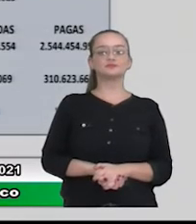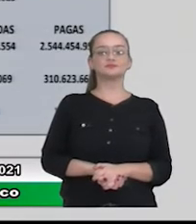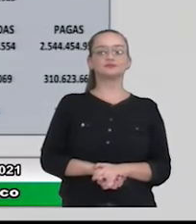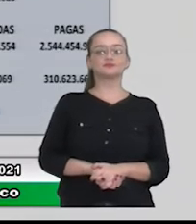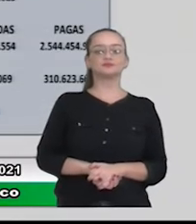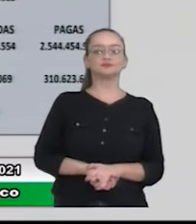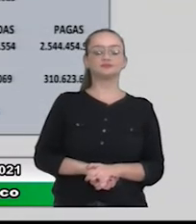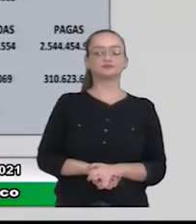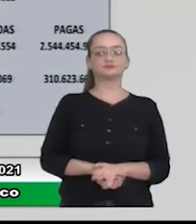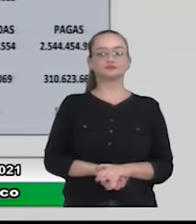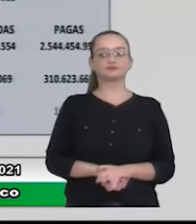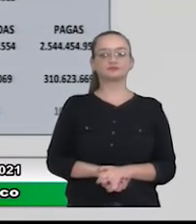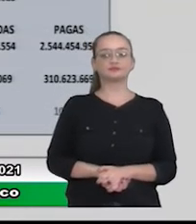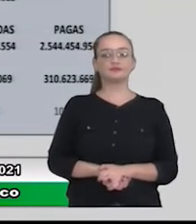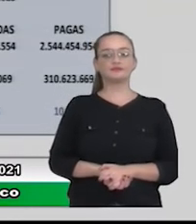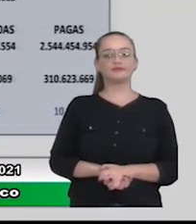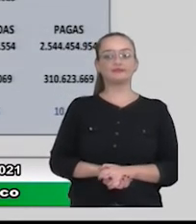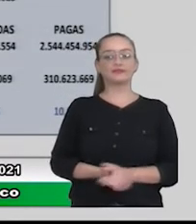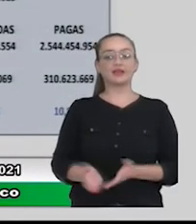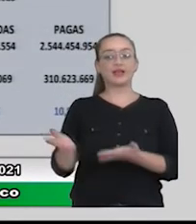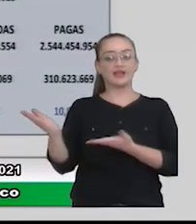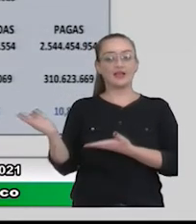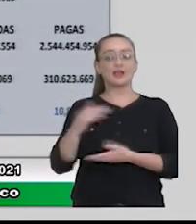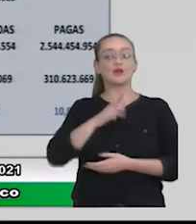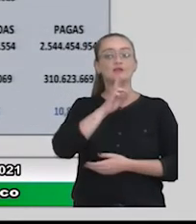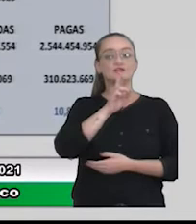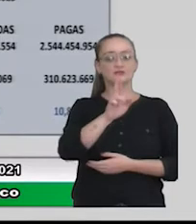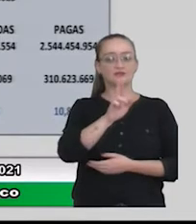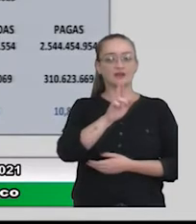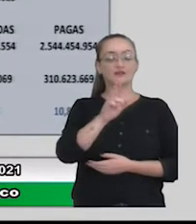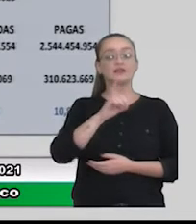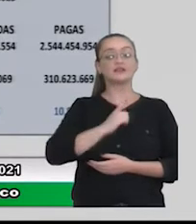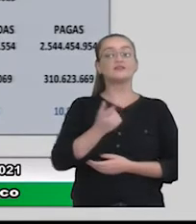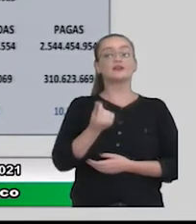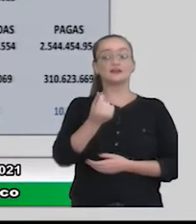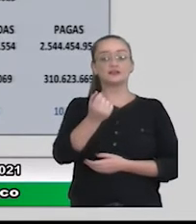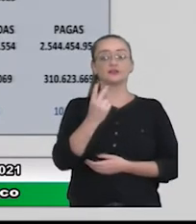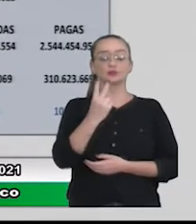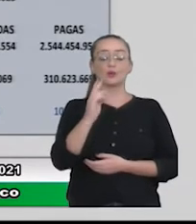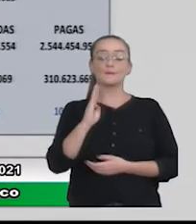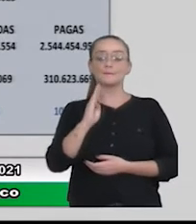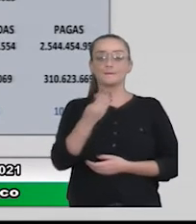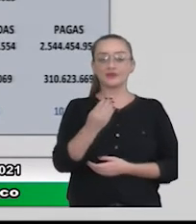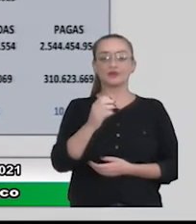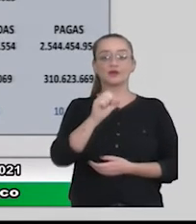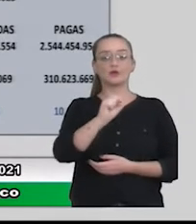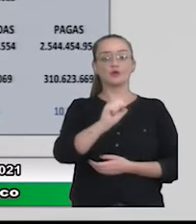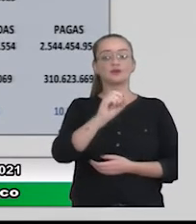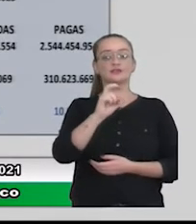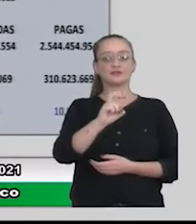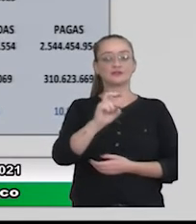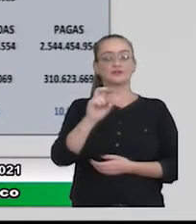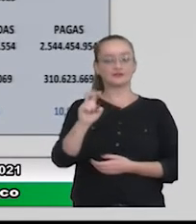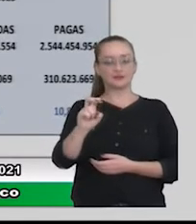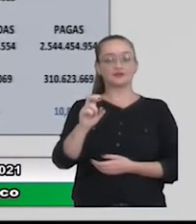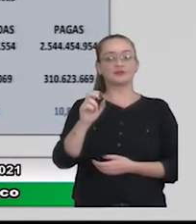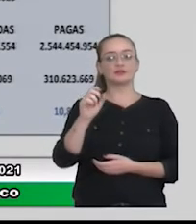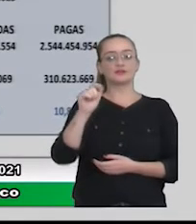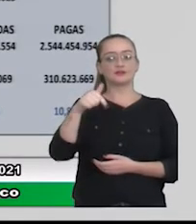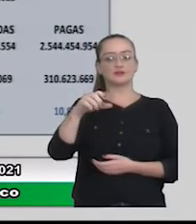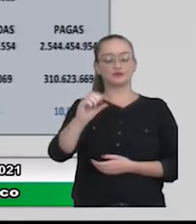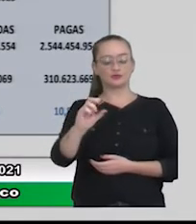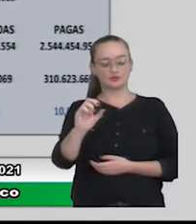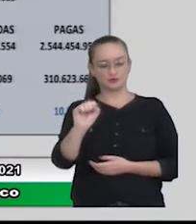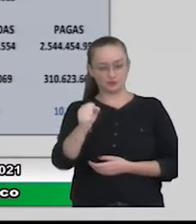E aqui é o nosso resultado. Então, a gente teve de receita 2B855078623